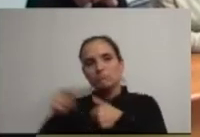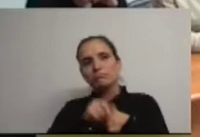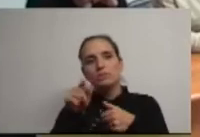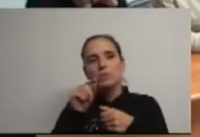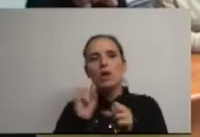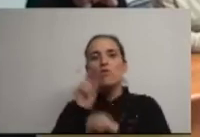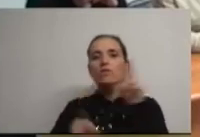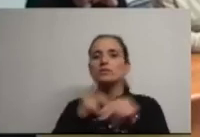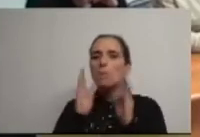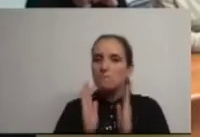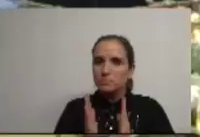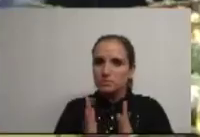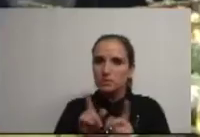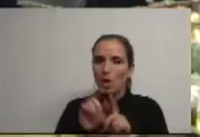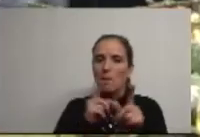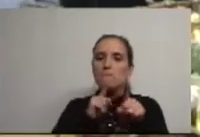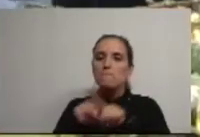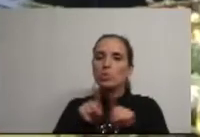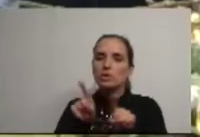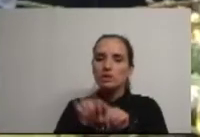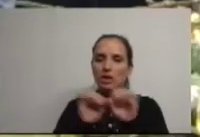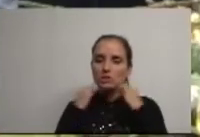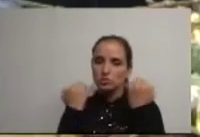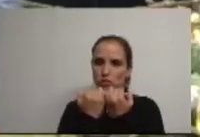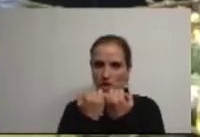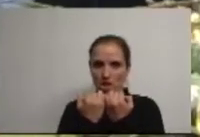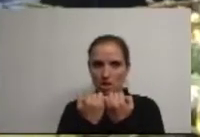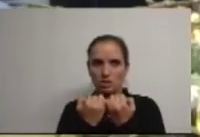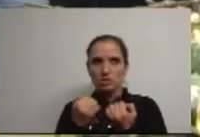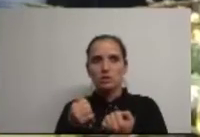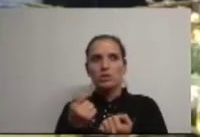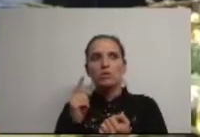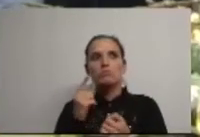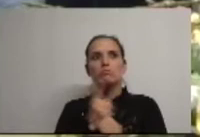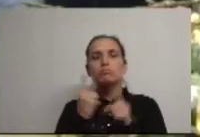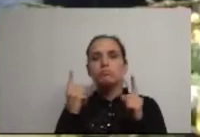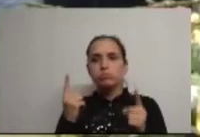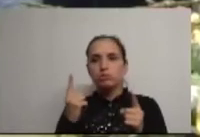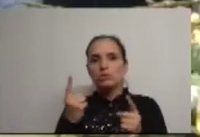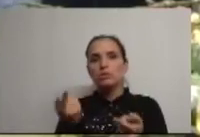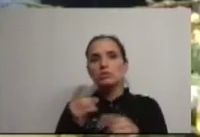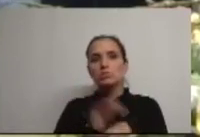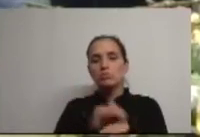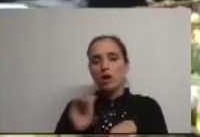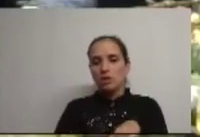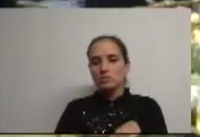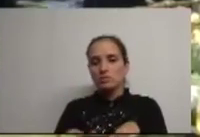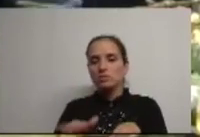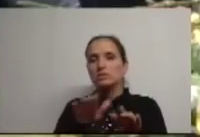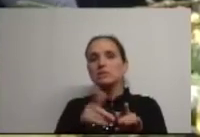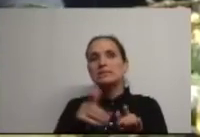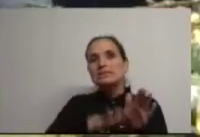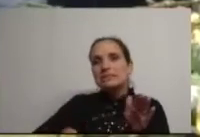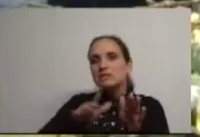ao nível da política da ação social e a sua territorialização, uma vez que é perante as entidades de natureza territorial